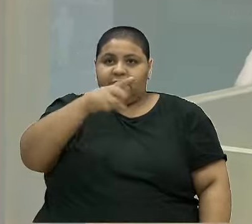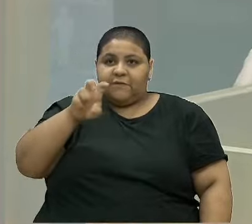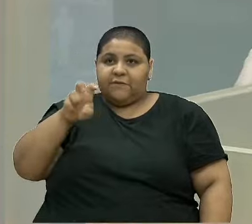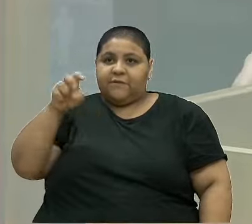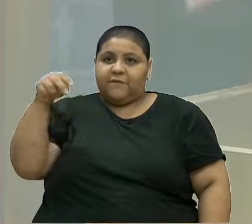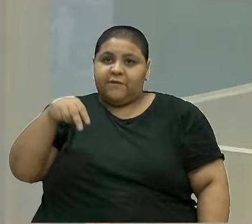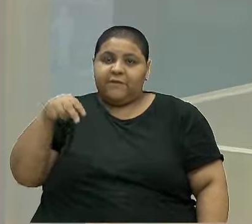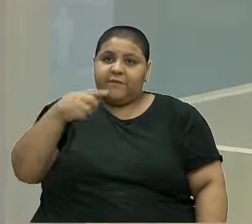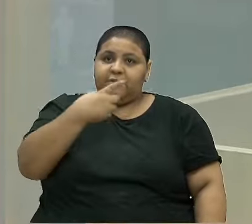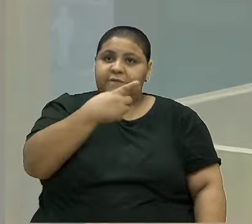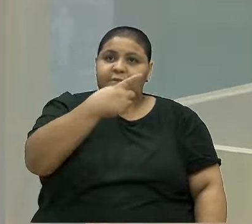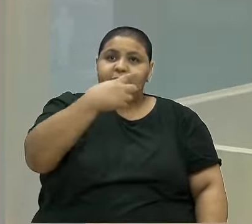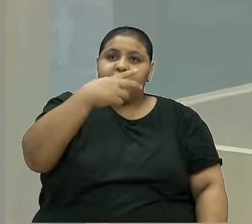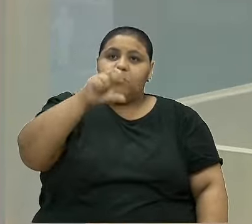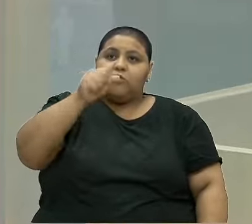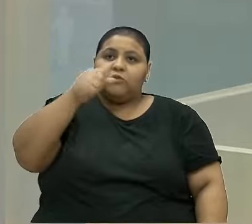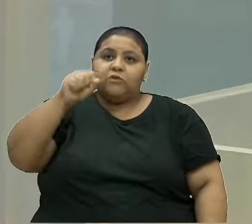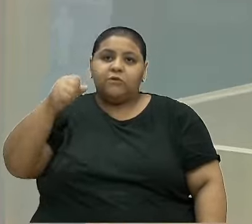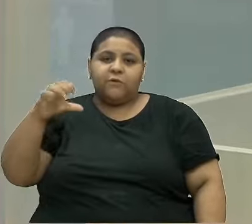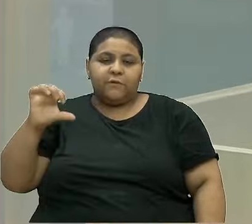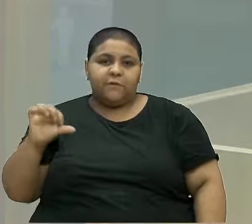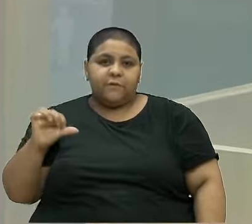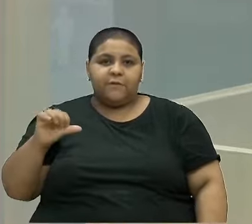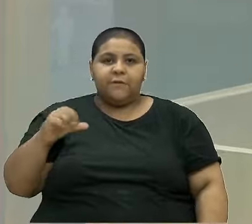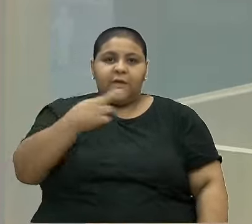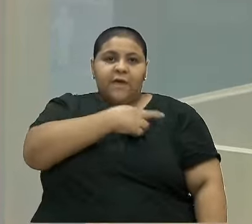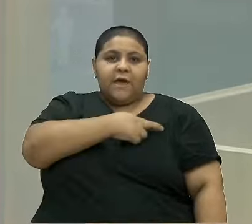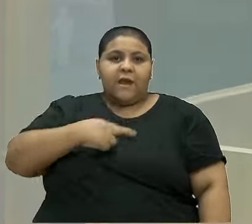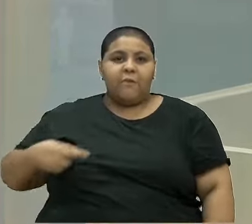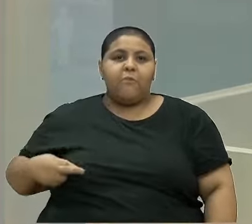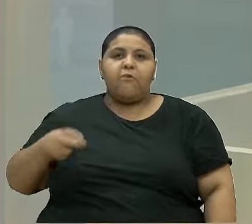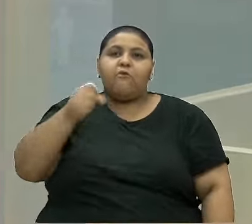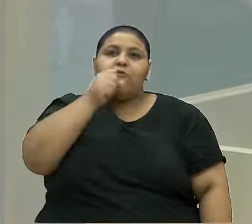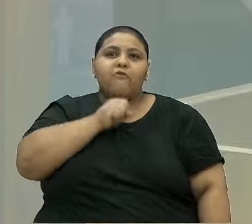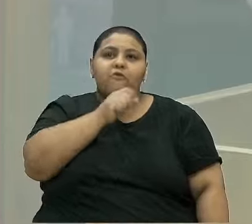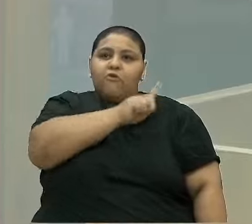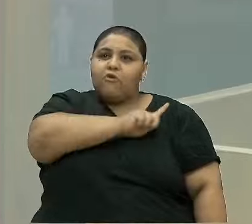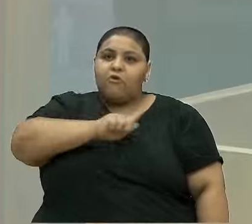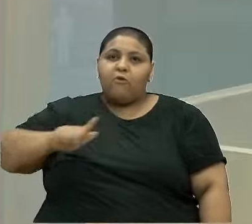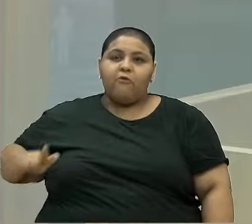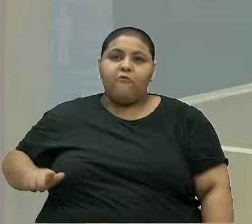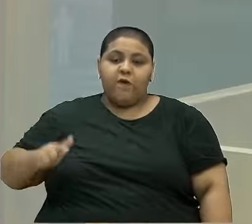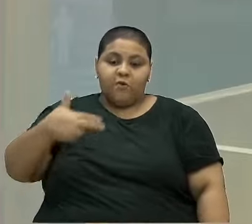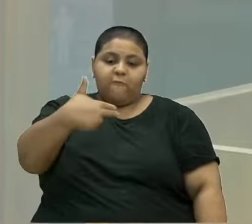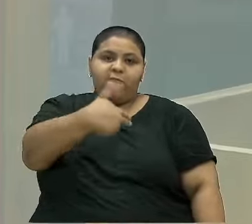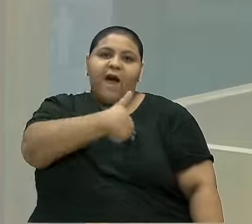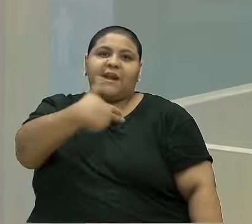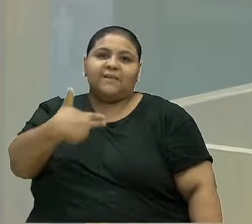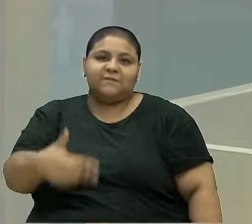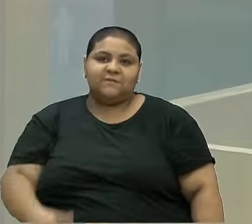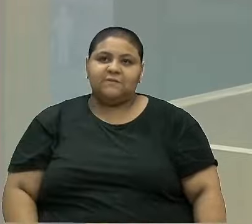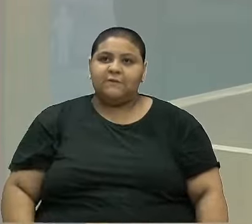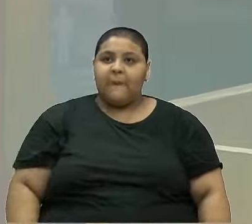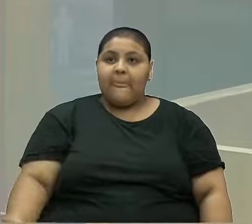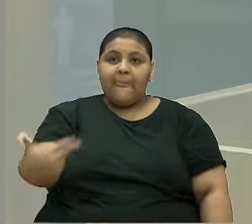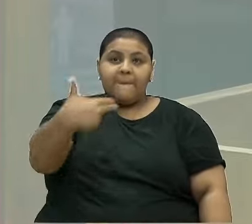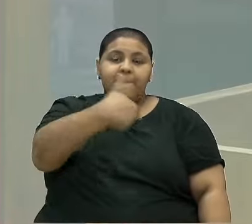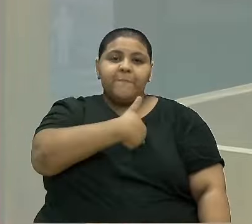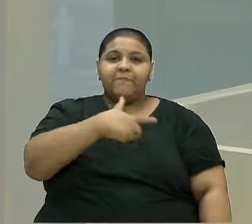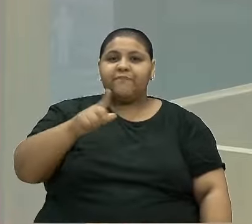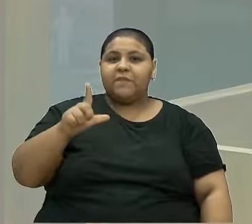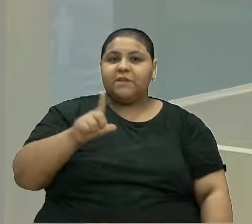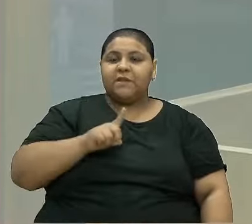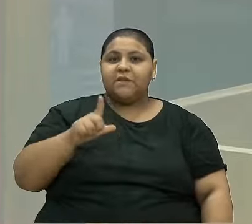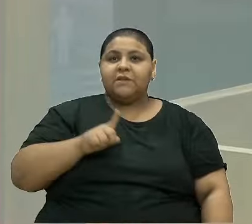de 1889, República Velha, governo Vargas, e o Vargas traz todo o